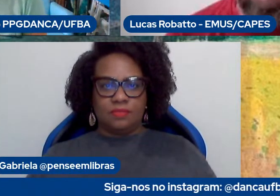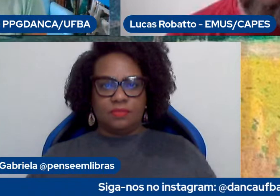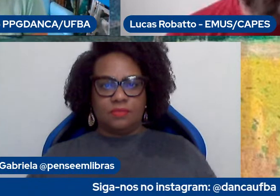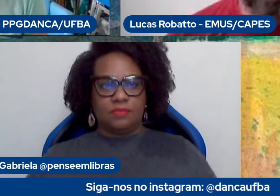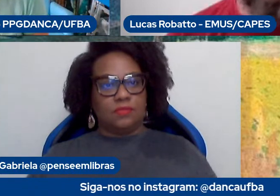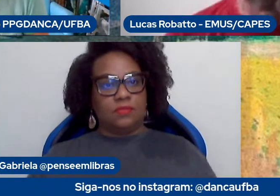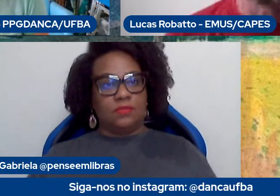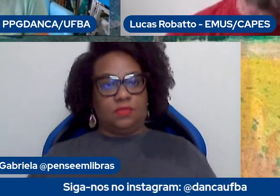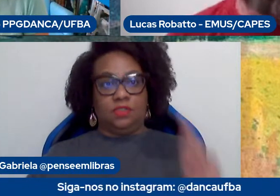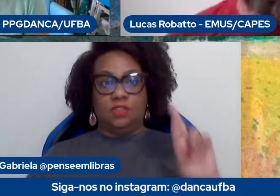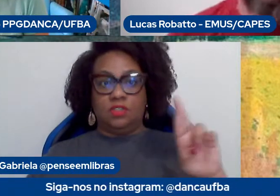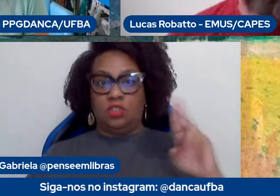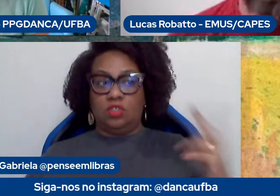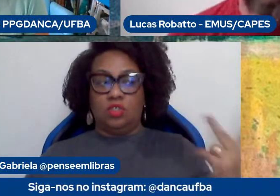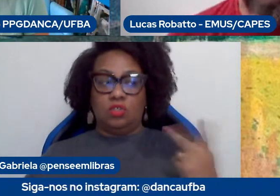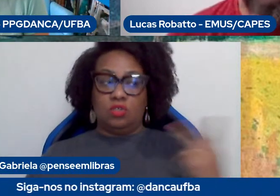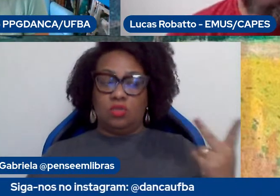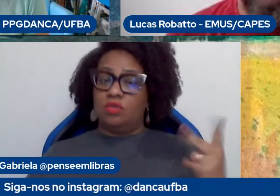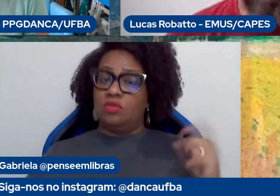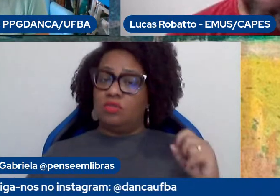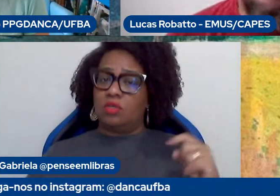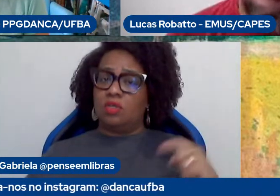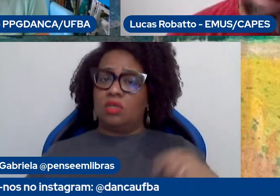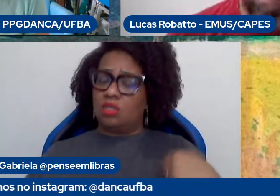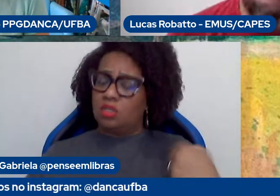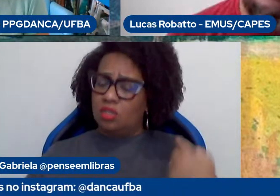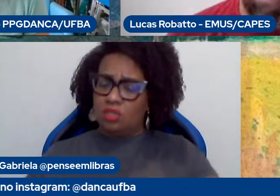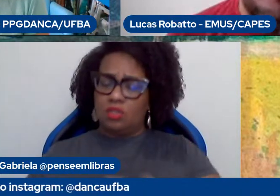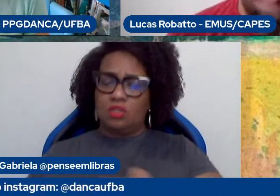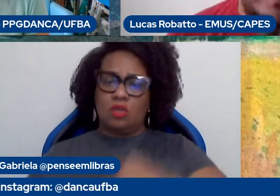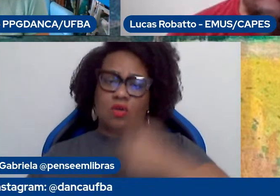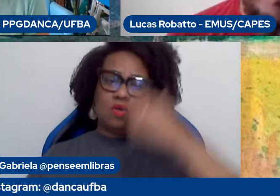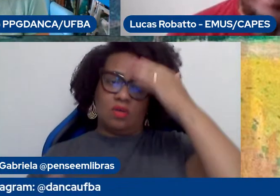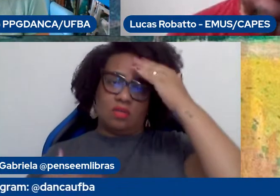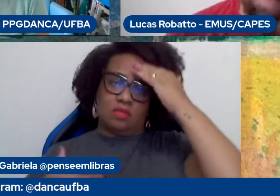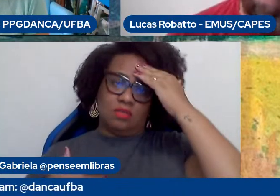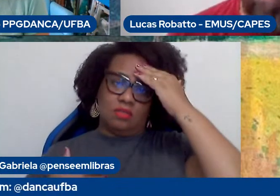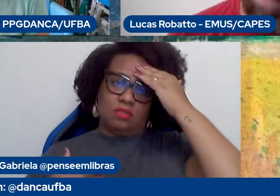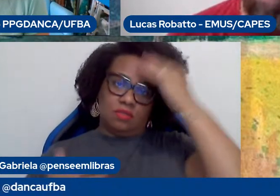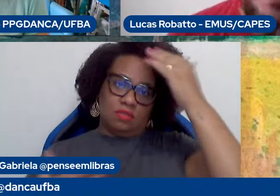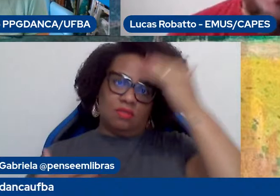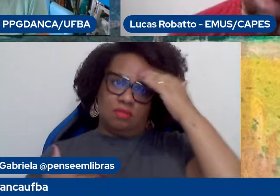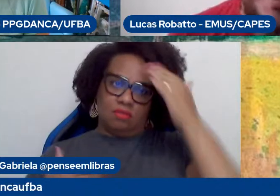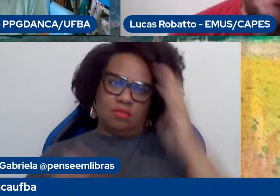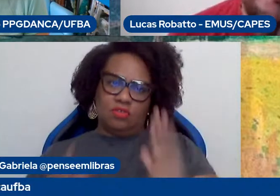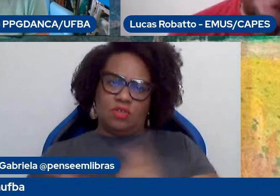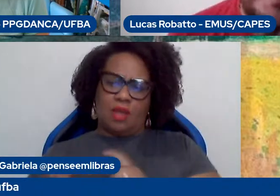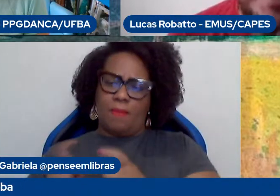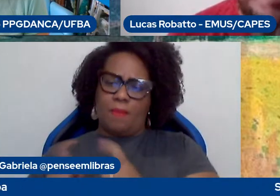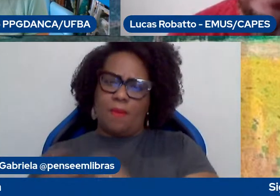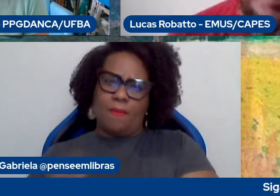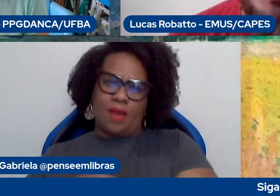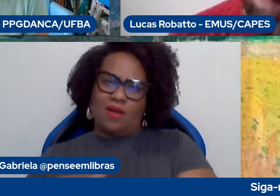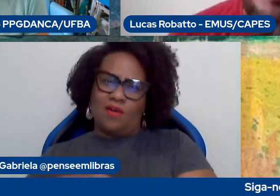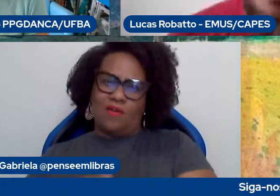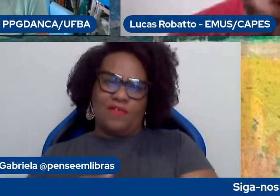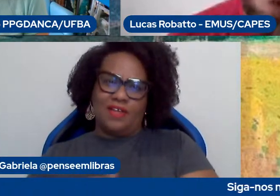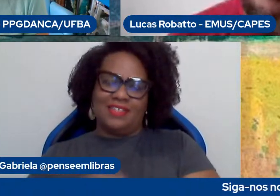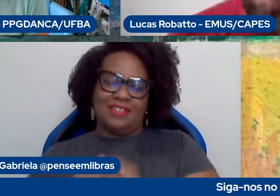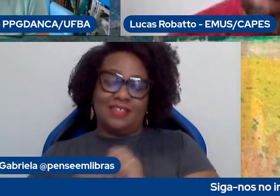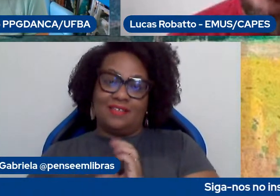e nós é que agradecemos, né, isso é, a gente tem conversado várias, várias e várias vezes ao dia,